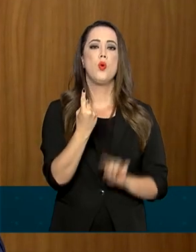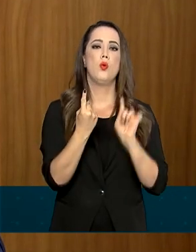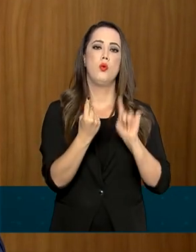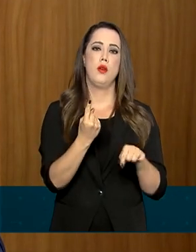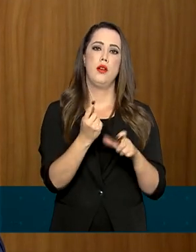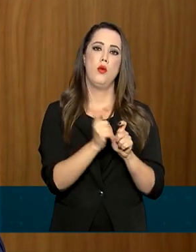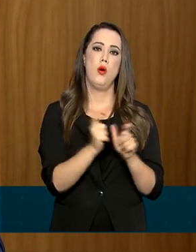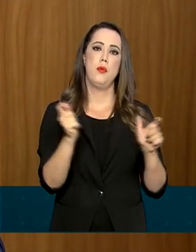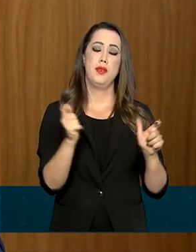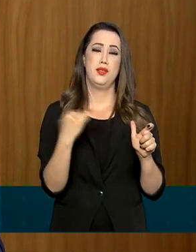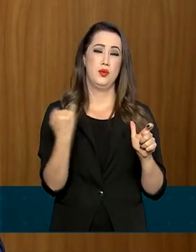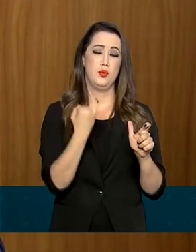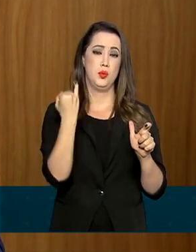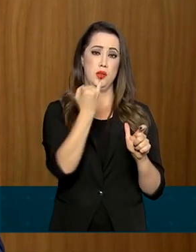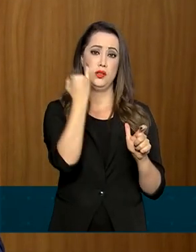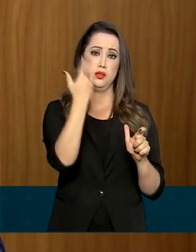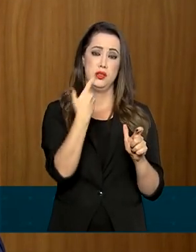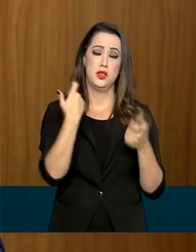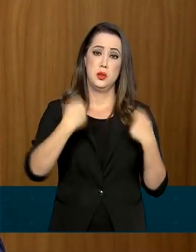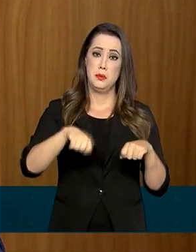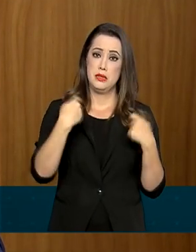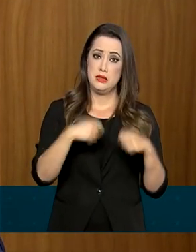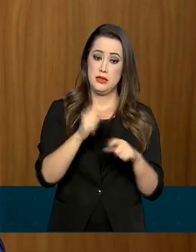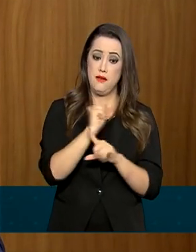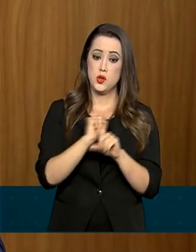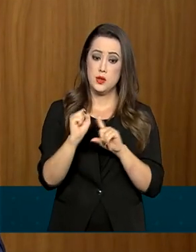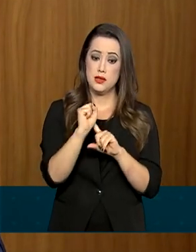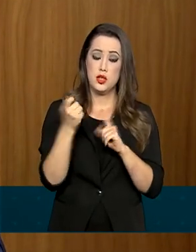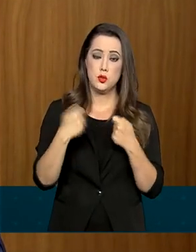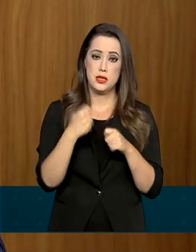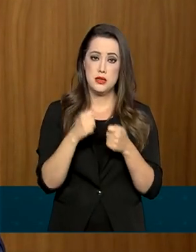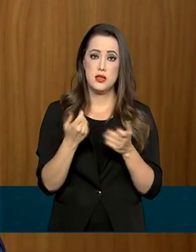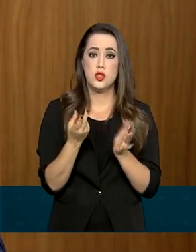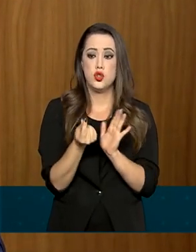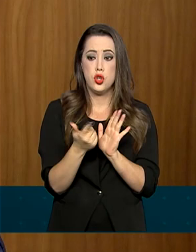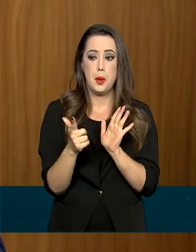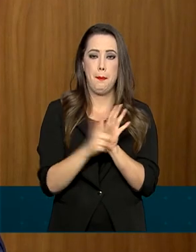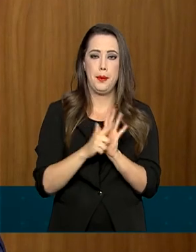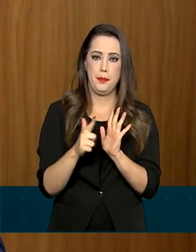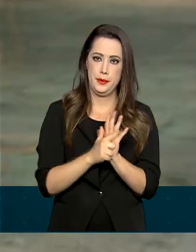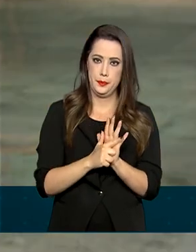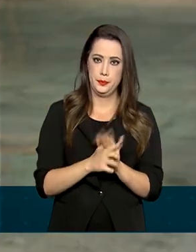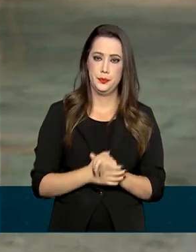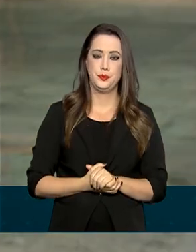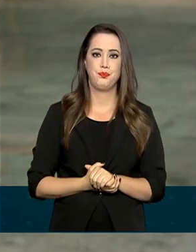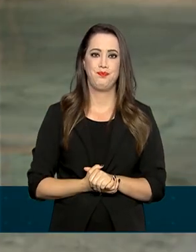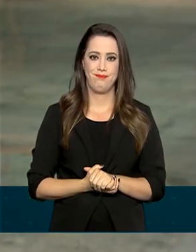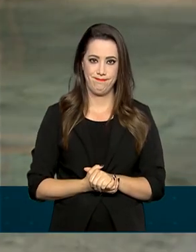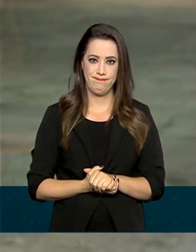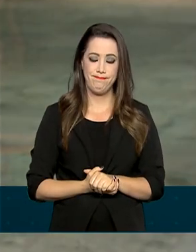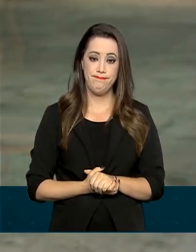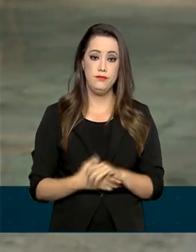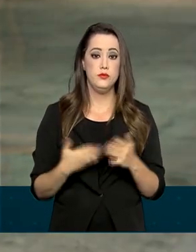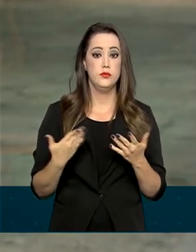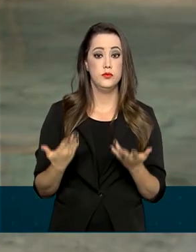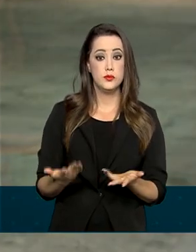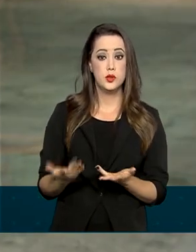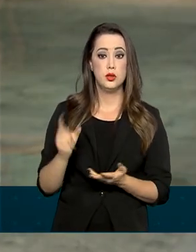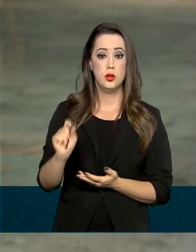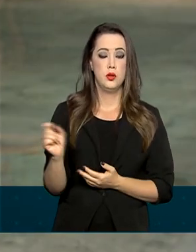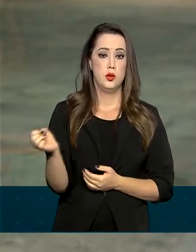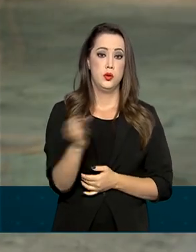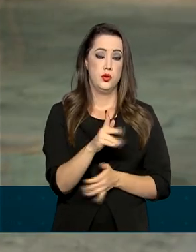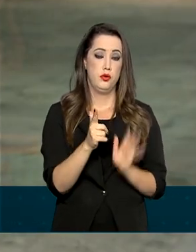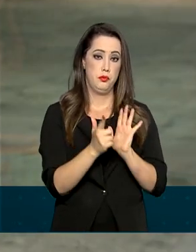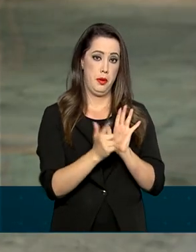foi o aumento expressivo da demanda da sociedade brasileira por dinheiro em espécie. E olha, Roberto, a